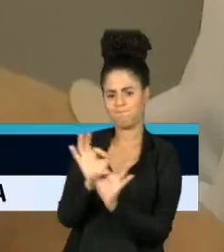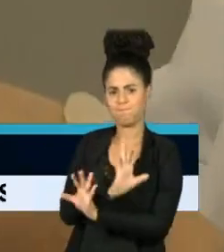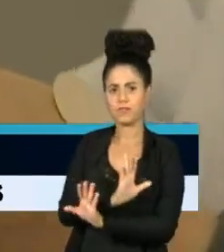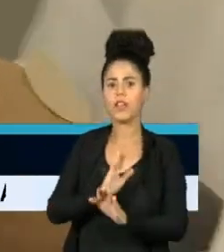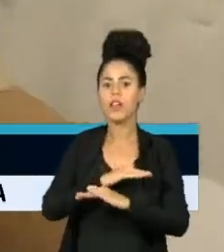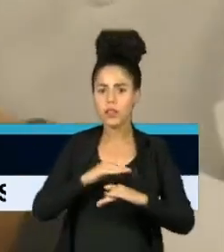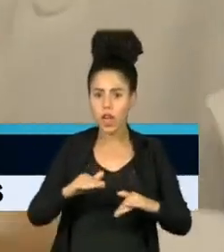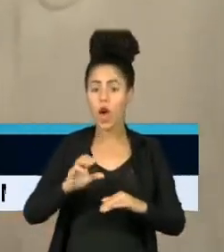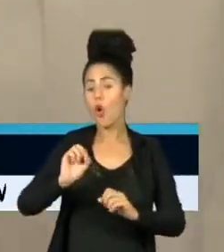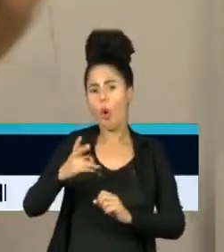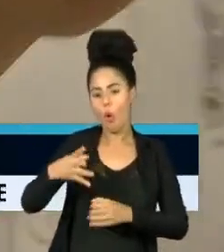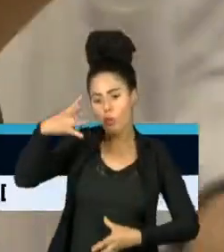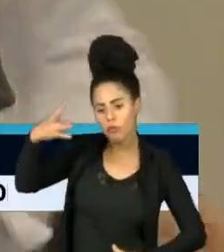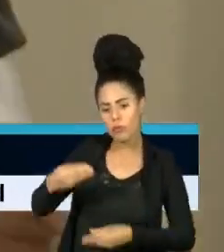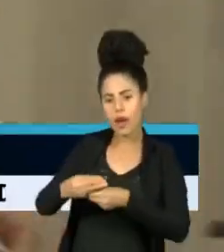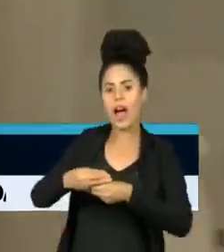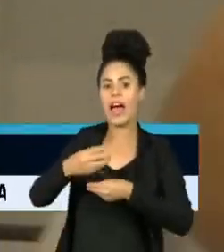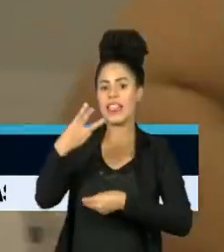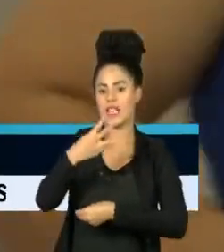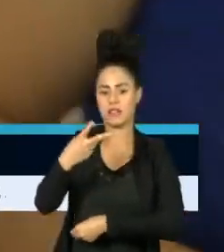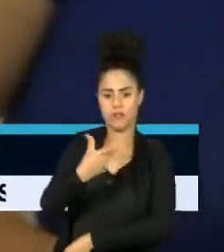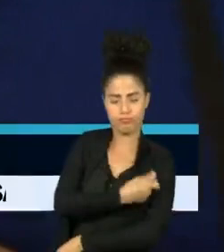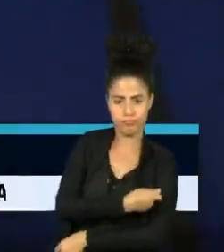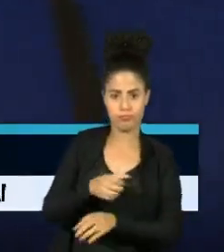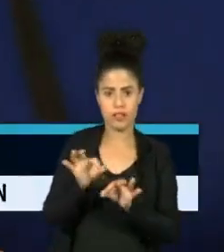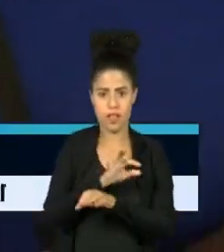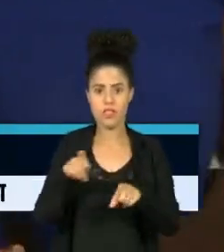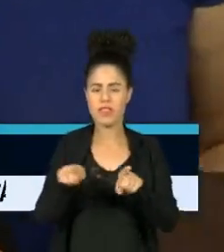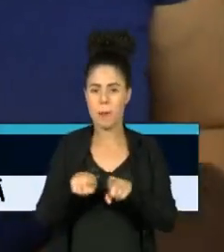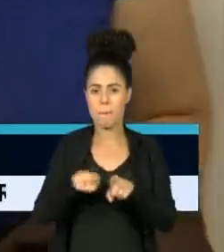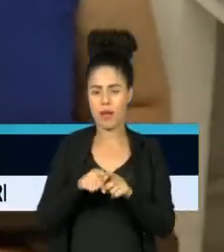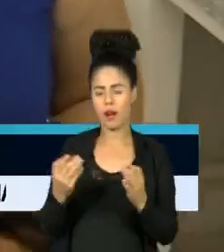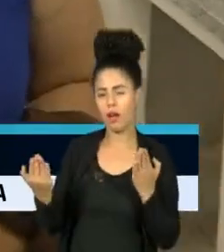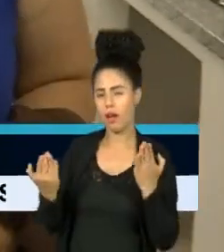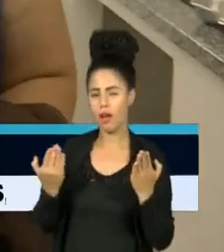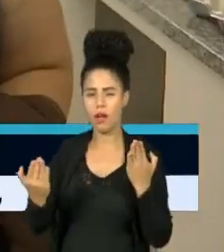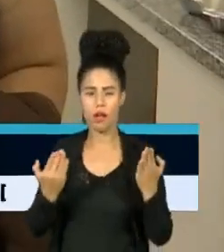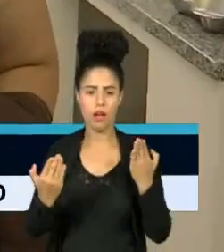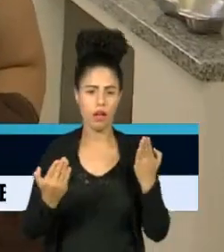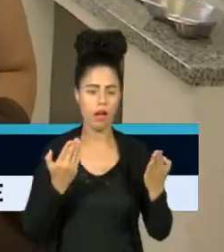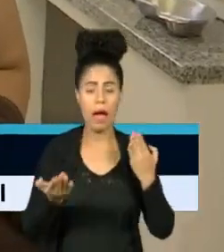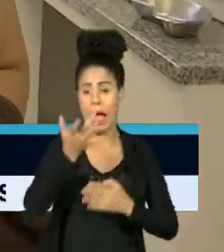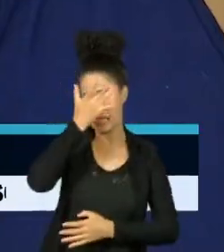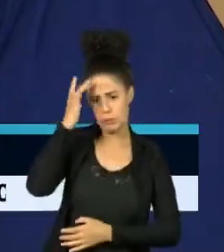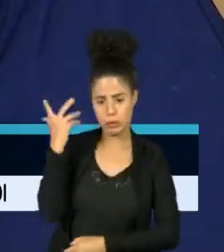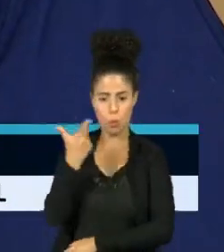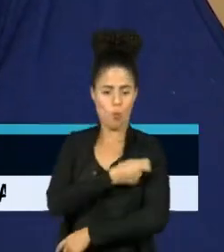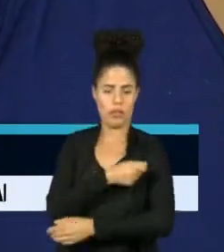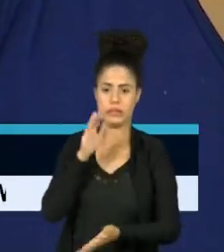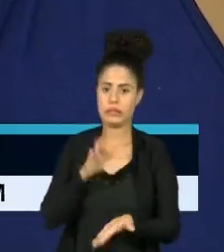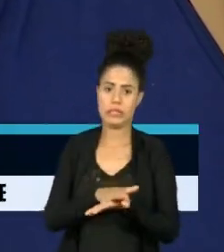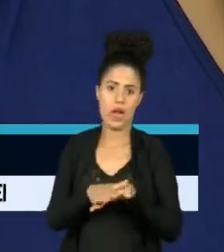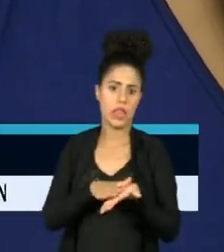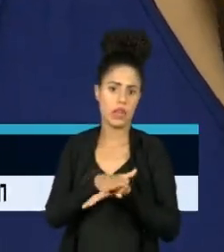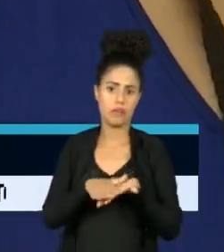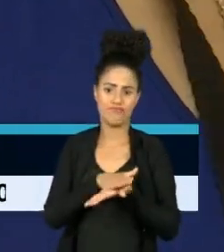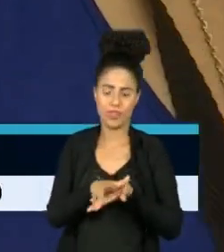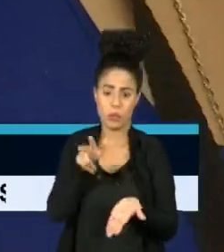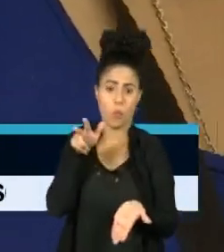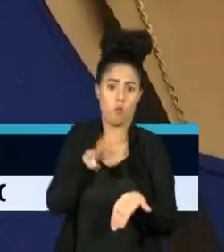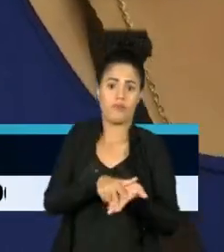já com terceira vacina. Em comparação com os pacientes que não vacinados antigamente,